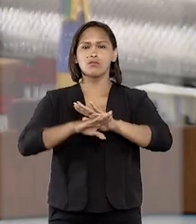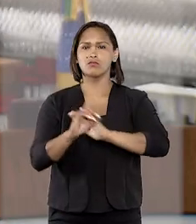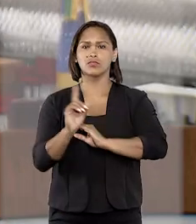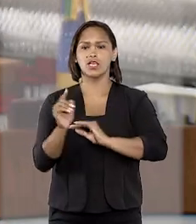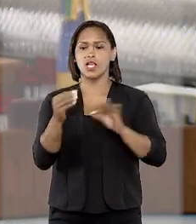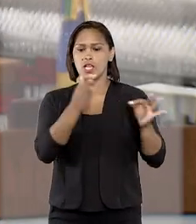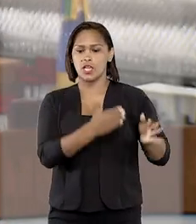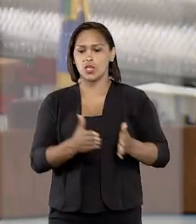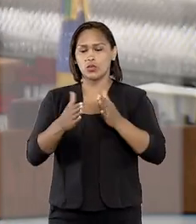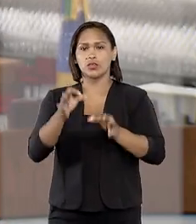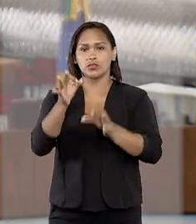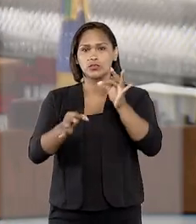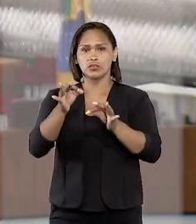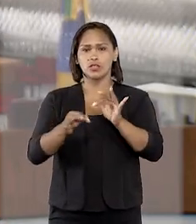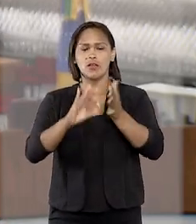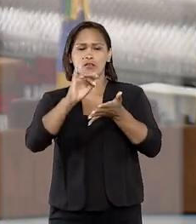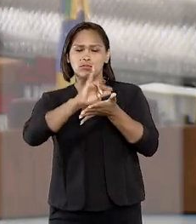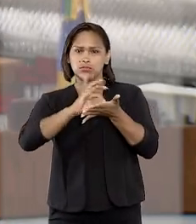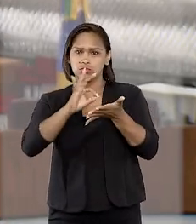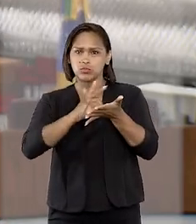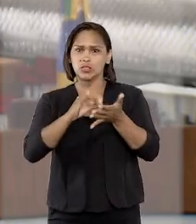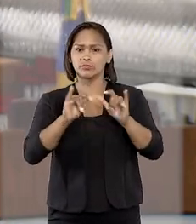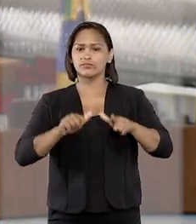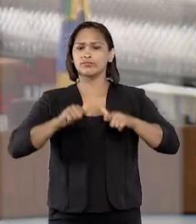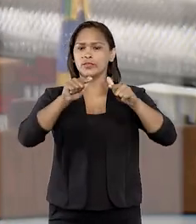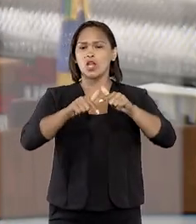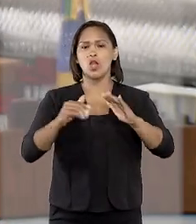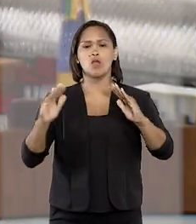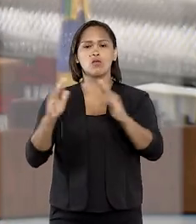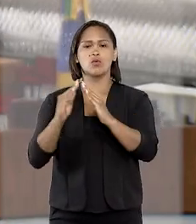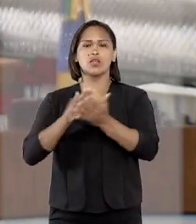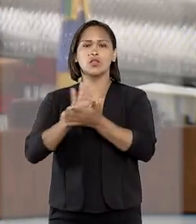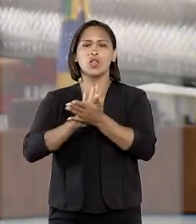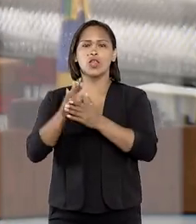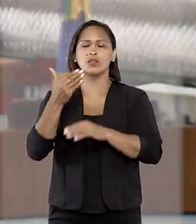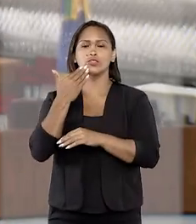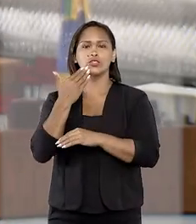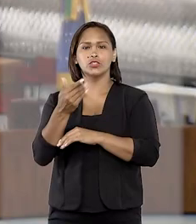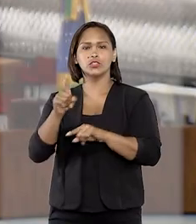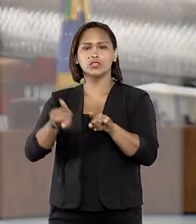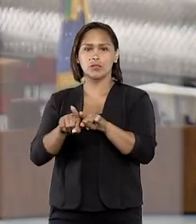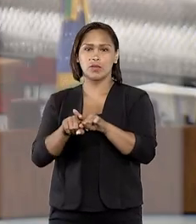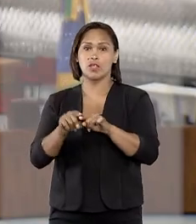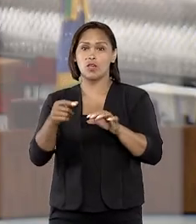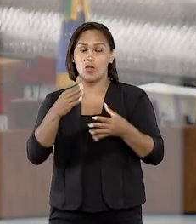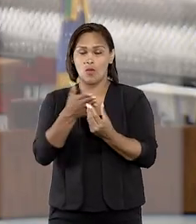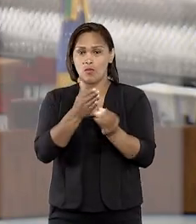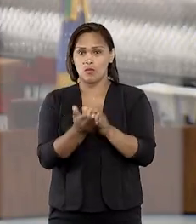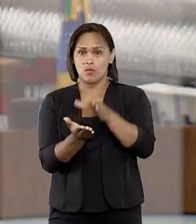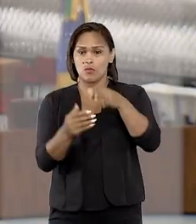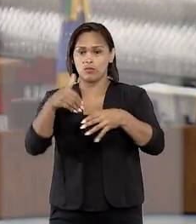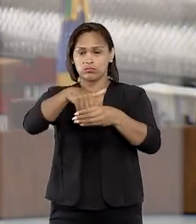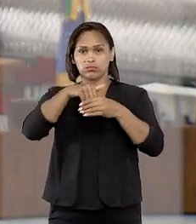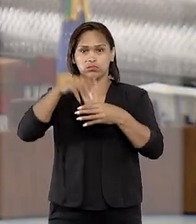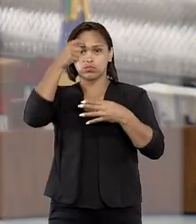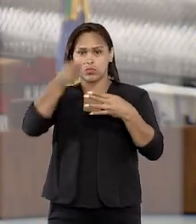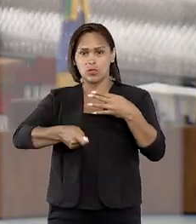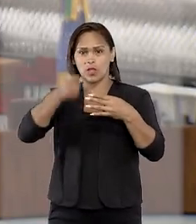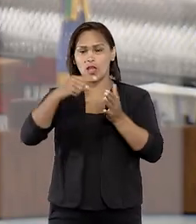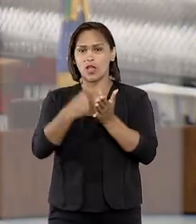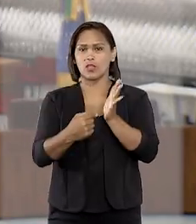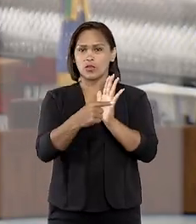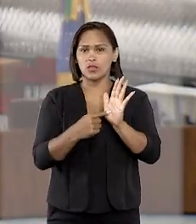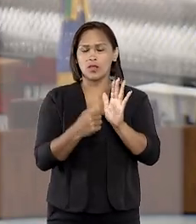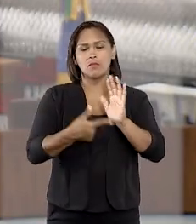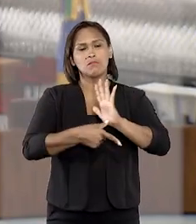indeferida e o trânsito em julgado foi certificado sem que o morador fosse intimado do acórdão. Diante disso, ele alegou